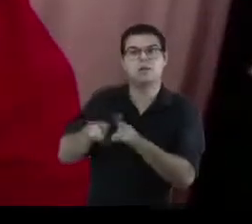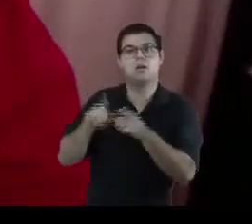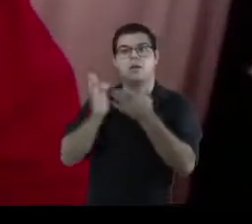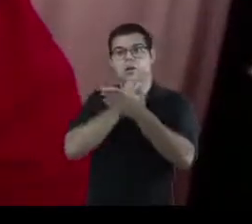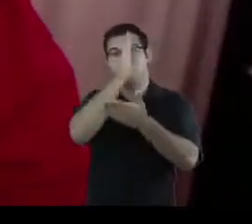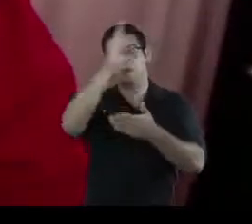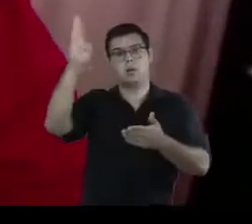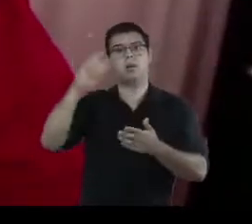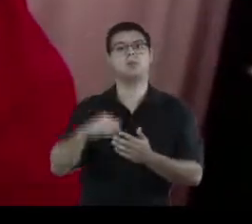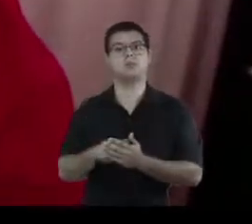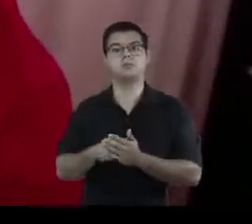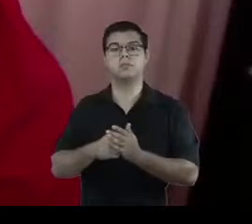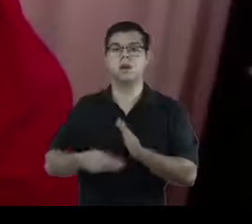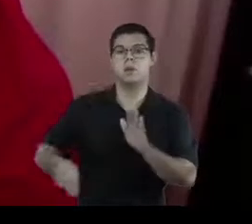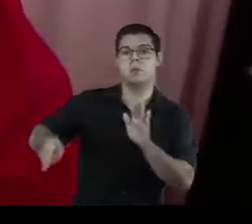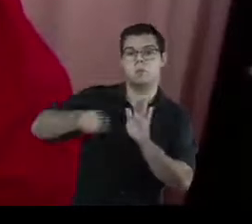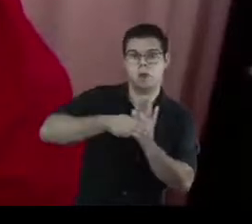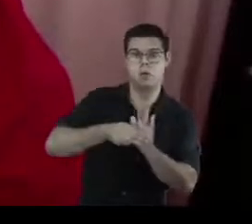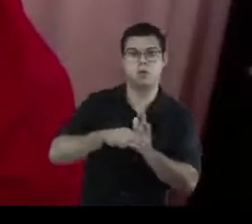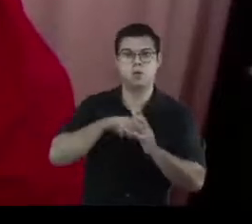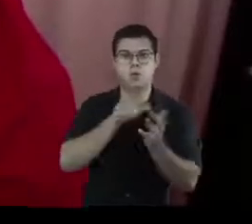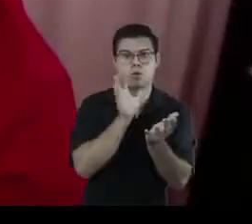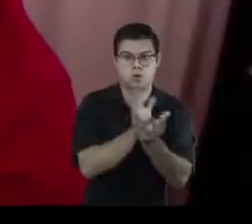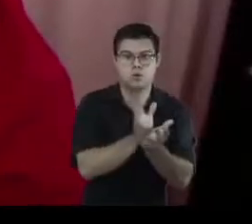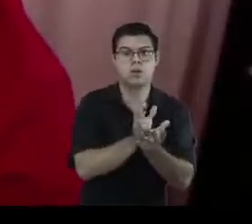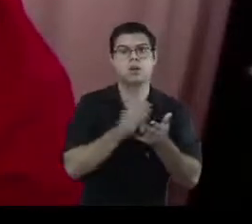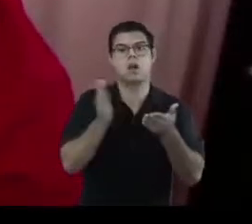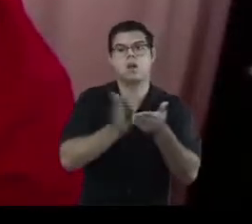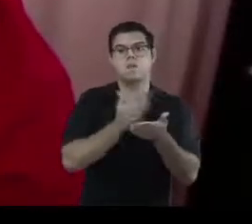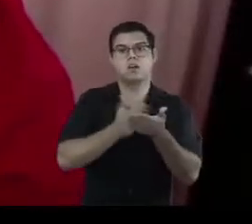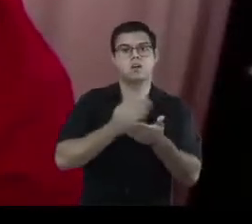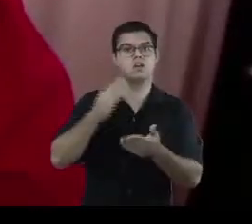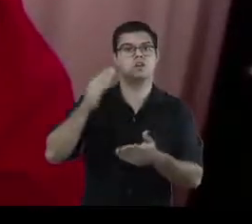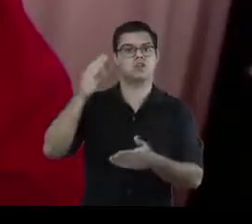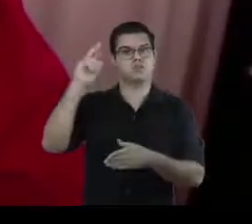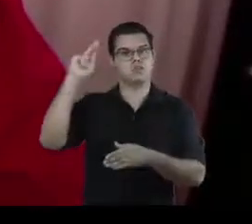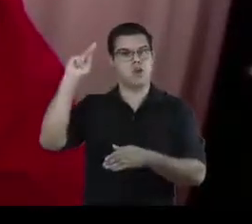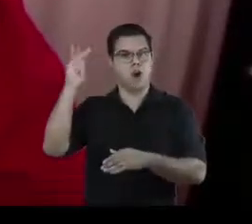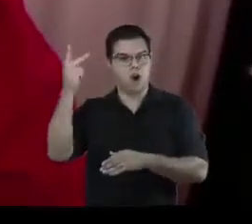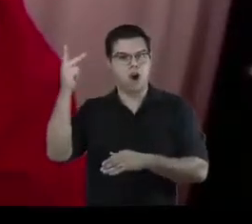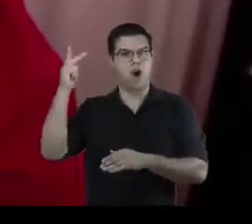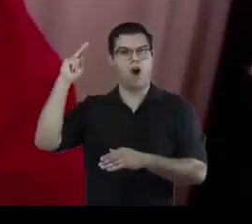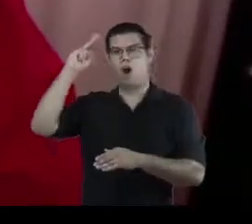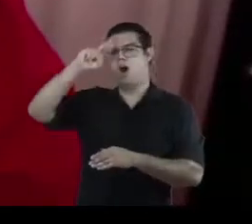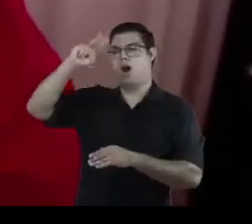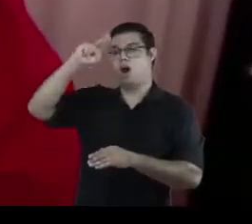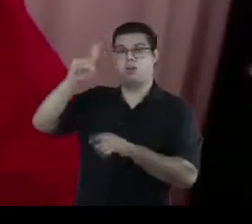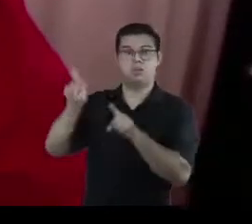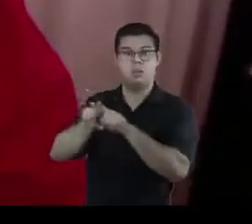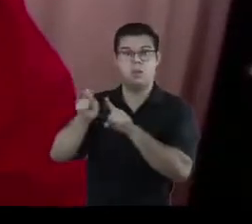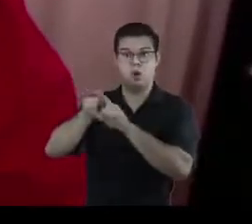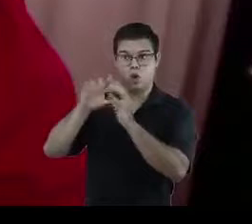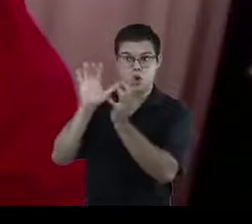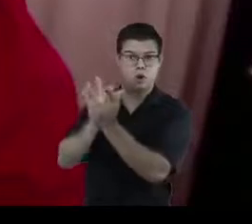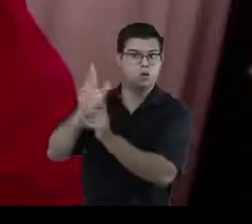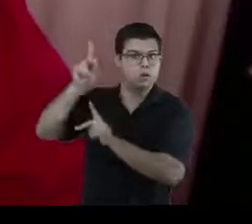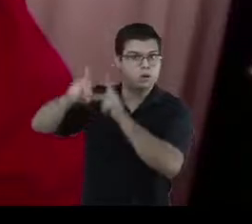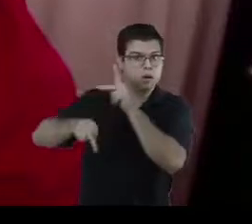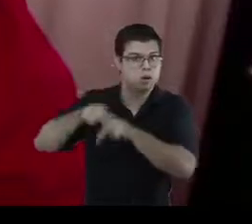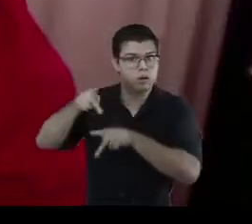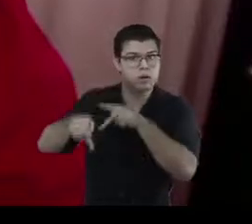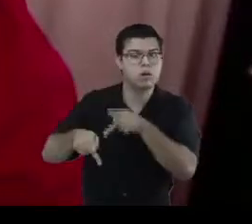Editorial da Revista Internacional História e Civilização do Livro. E diretor da coleção do